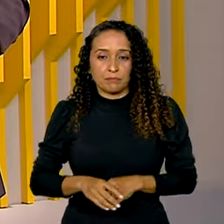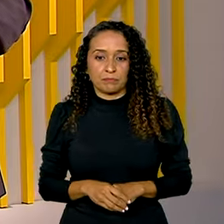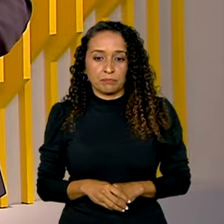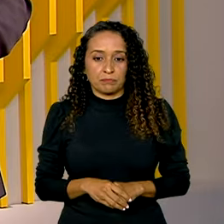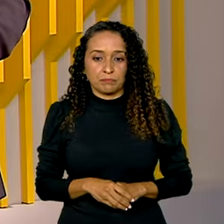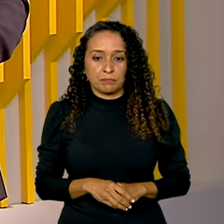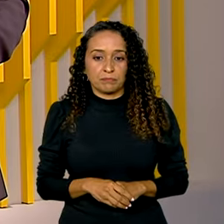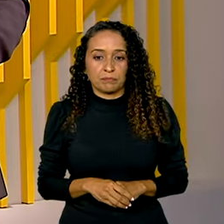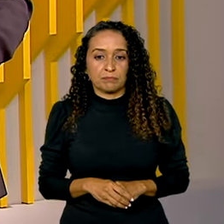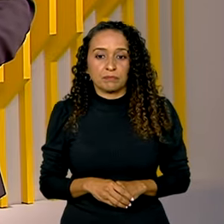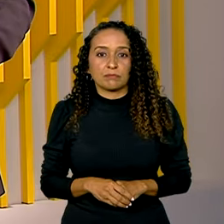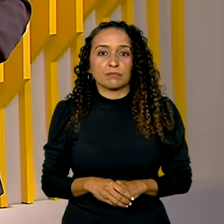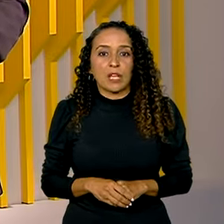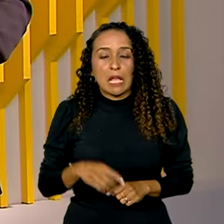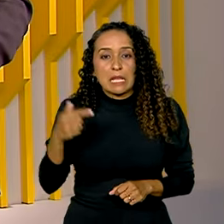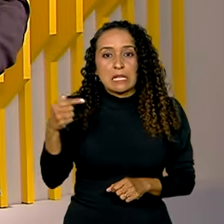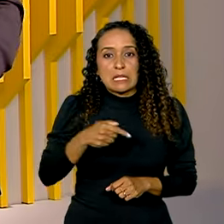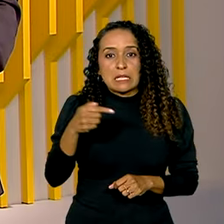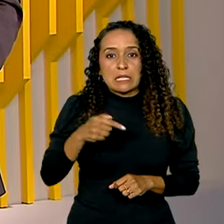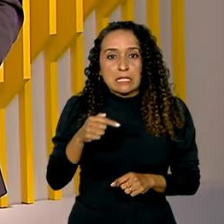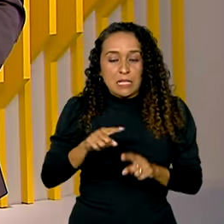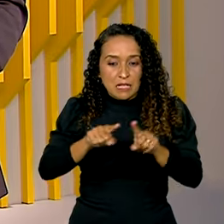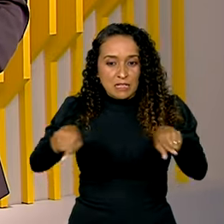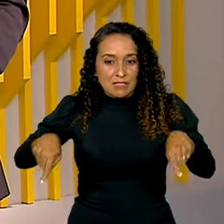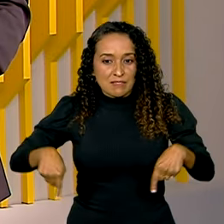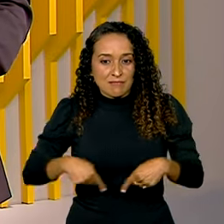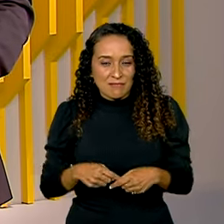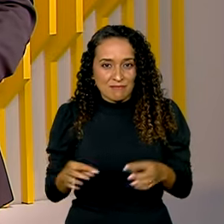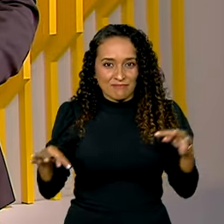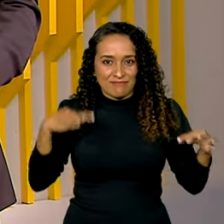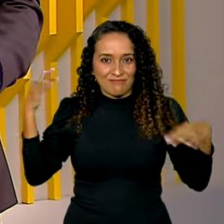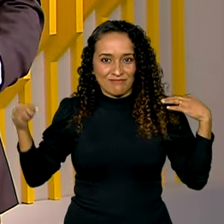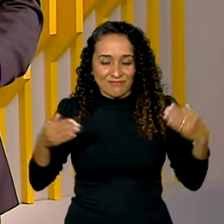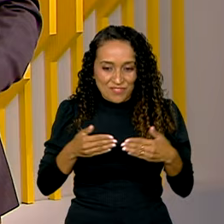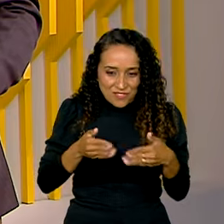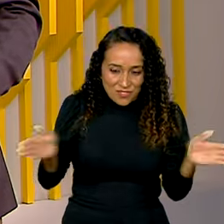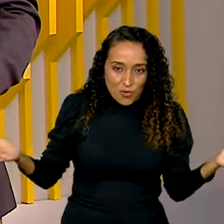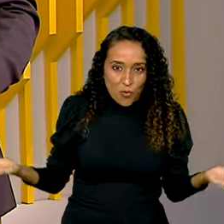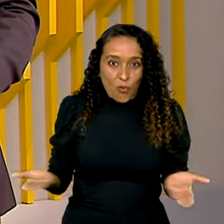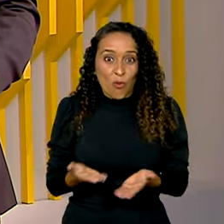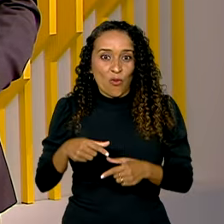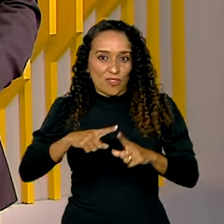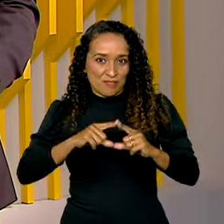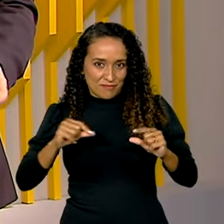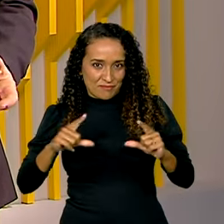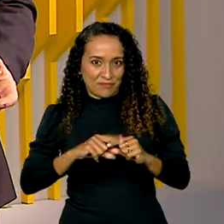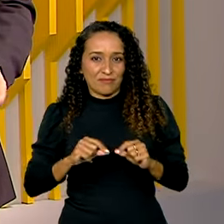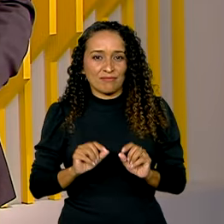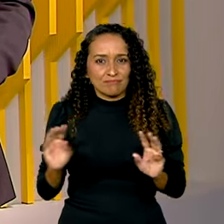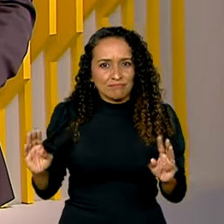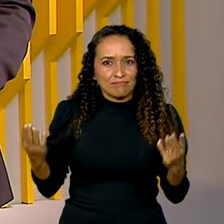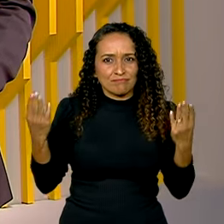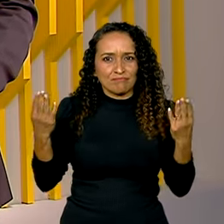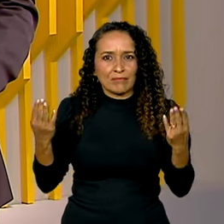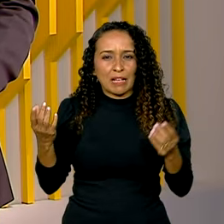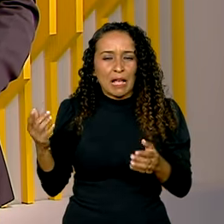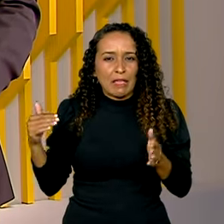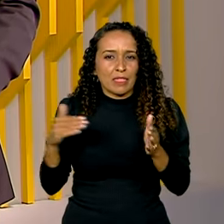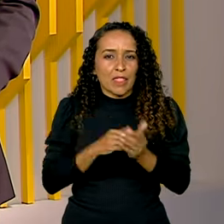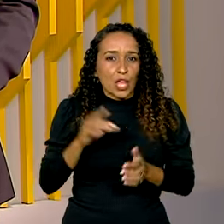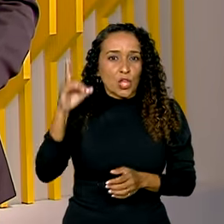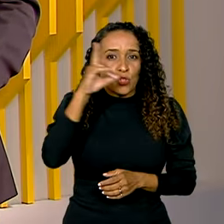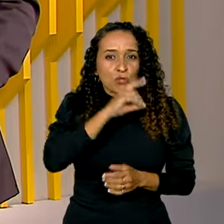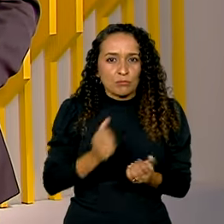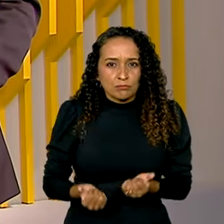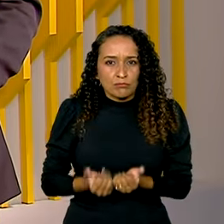A sétima edição do Salão Nacional do Turismo foi aberta hoje aqui em Brasília. O evento, que segue até domingo,